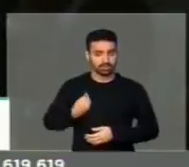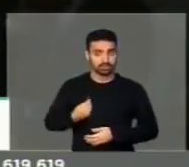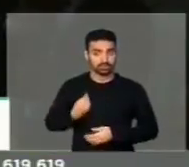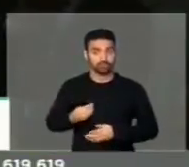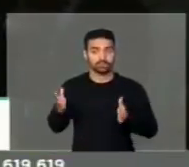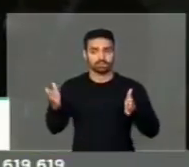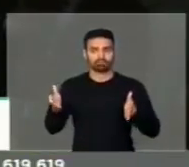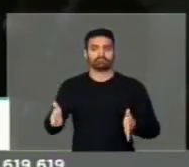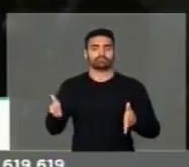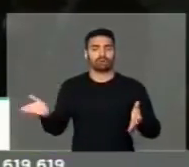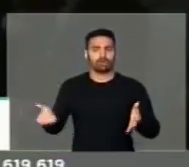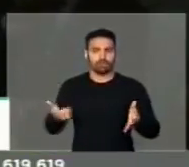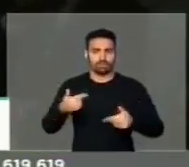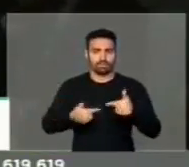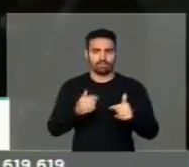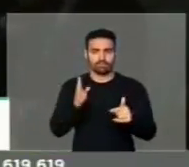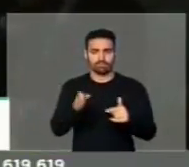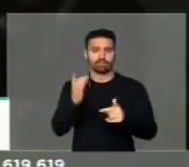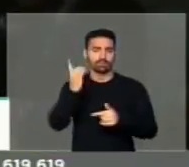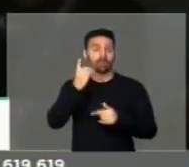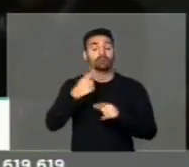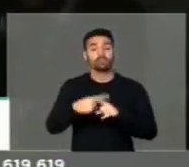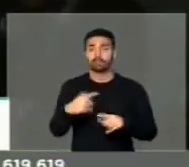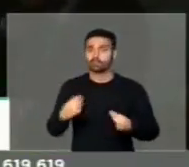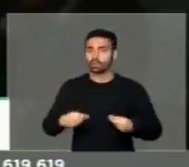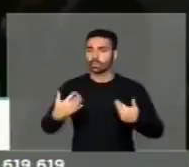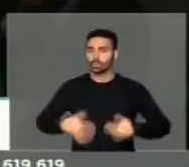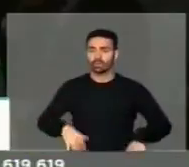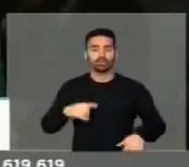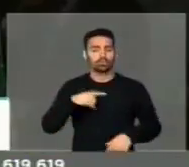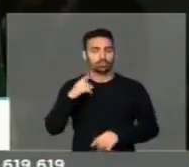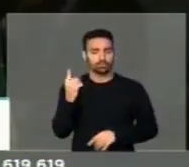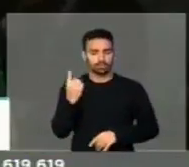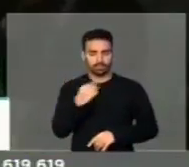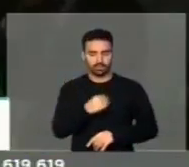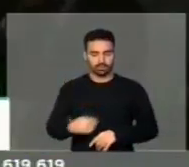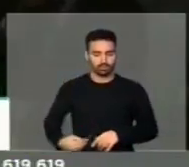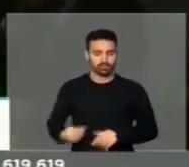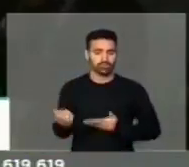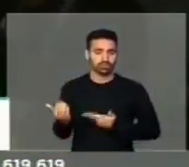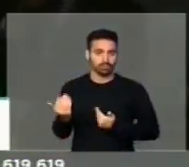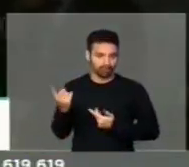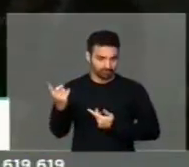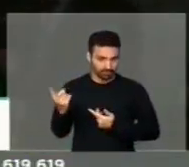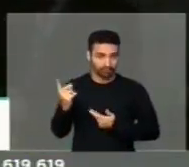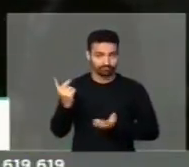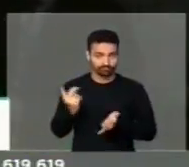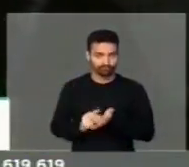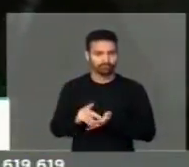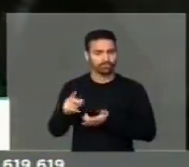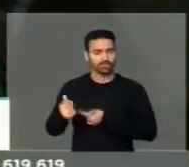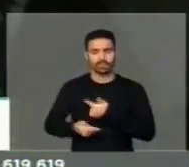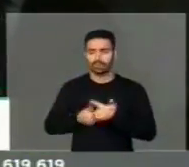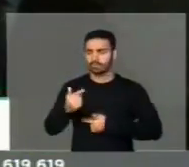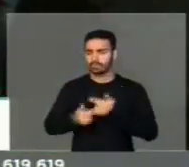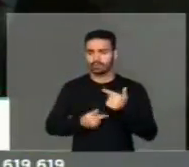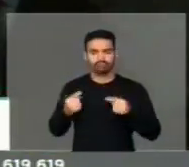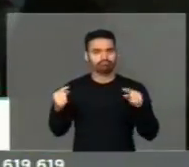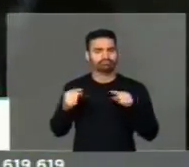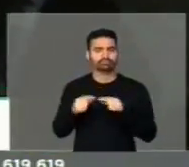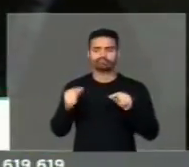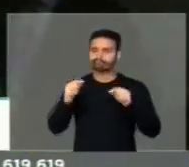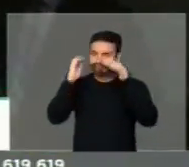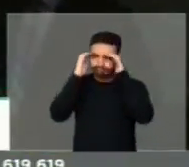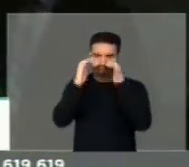realmente um grande desafio. Desafio porque nós temos um primeiro-ministro muito jovem, e aonde se dedicou muito a cumprir,